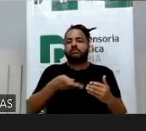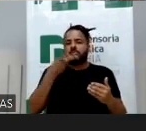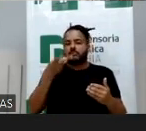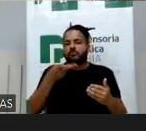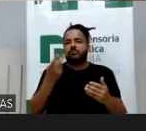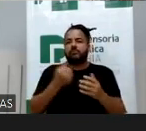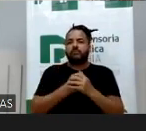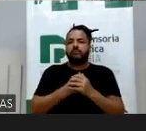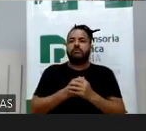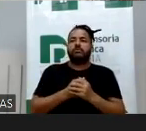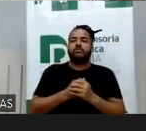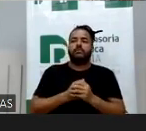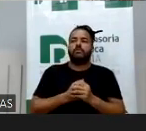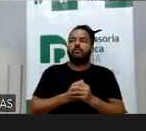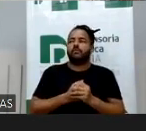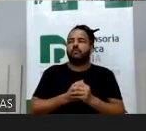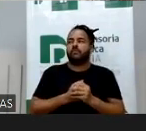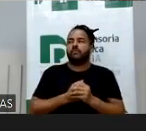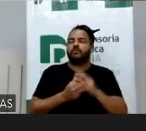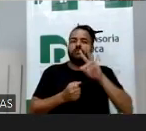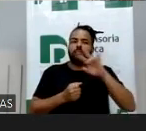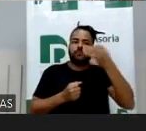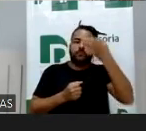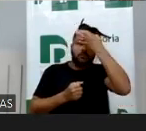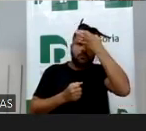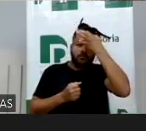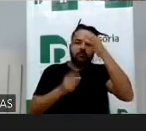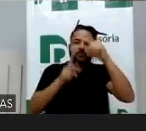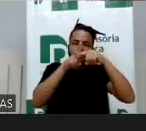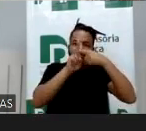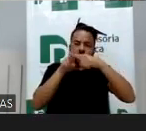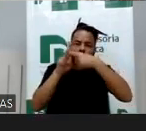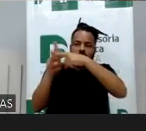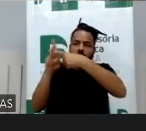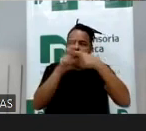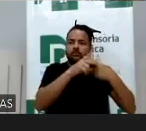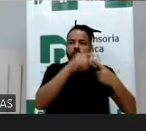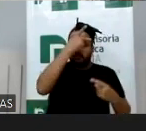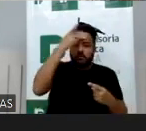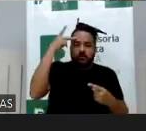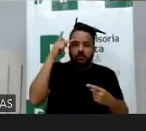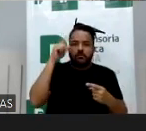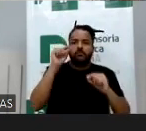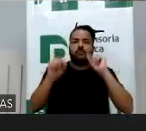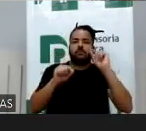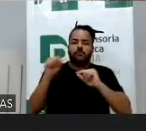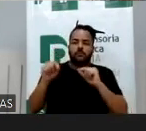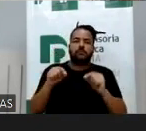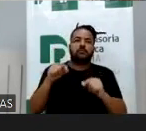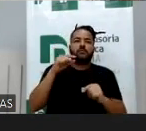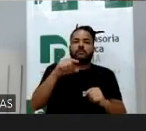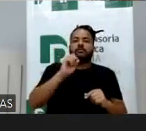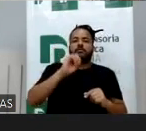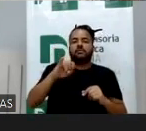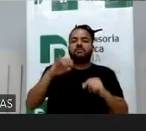público como estamos falando aqui, porque vai conscientizando as pessoas, é, e quando houver discordância entre os pais no que tange a exposição dos filhos na internet,